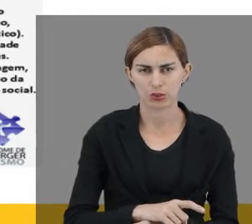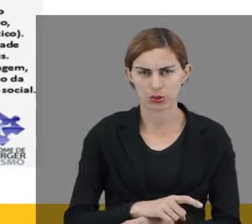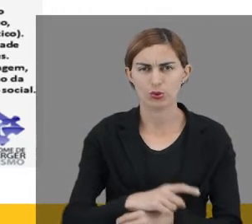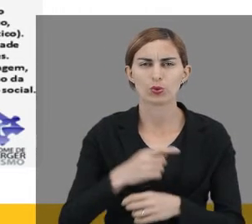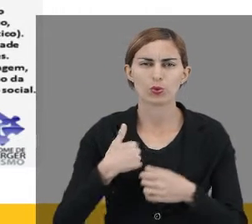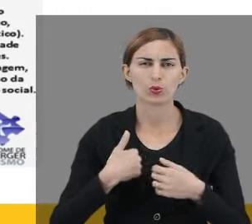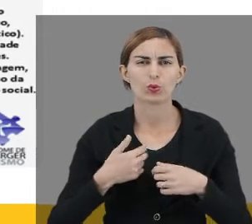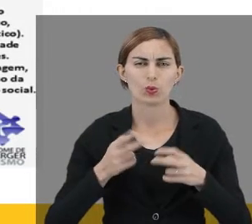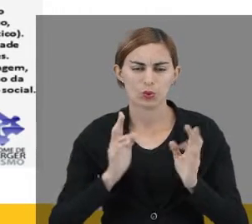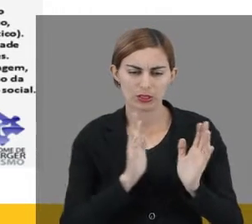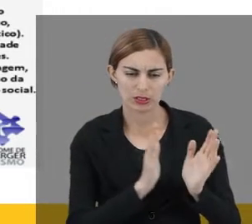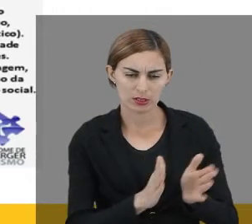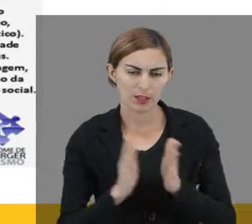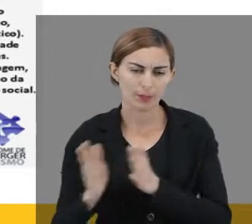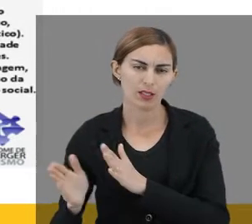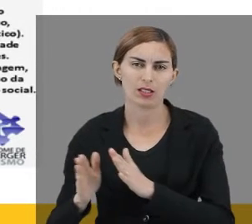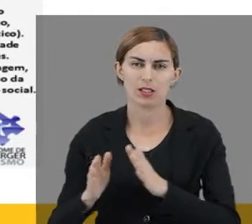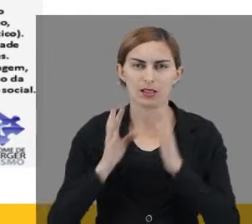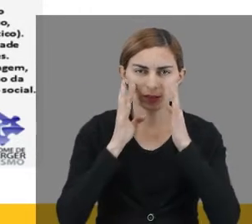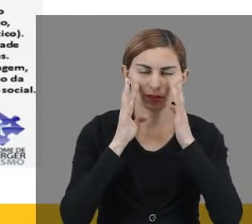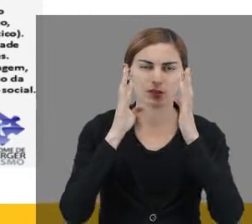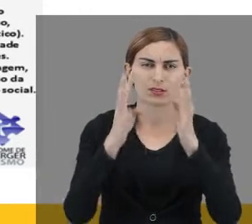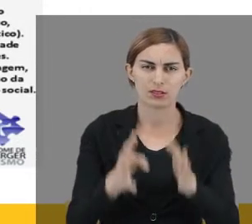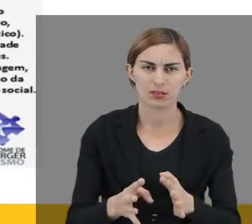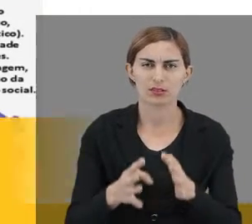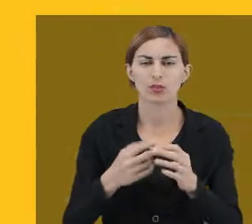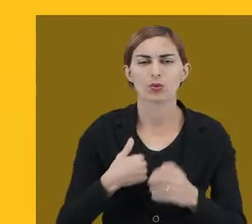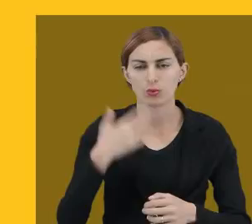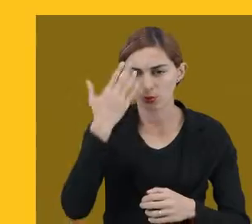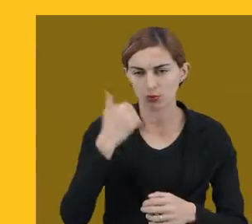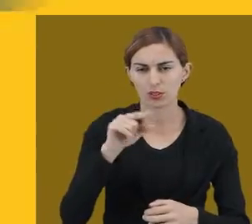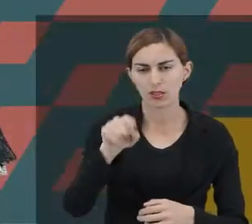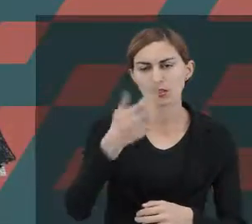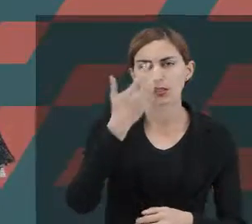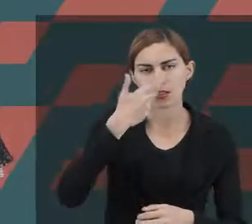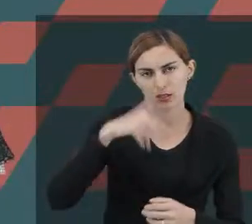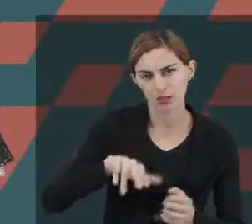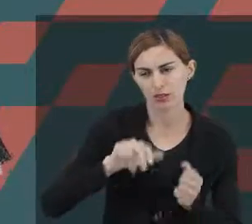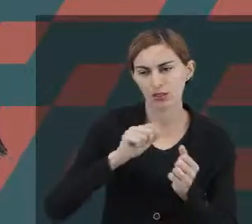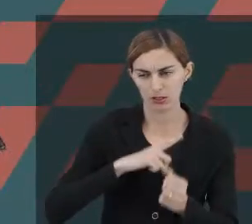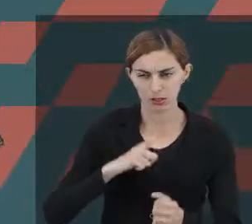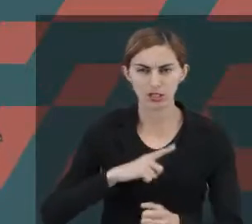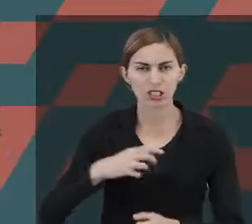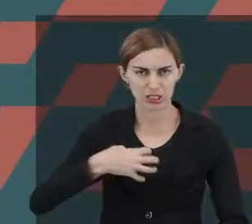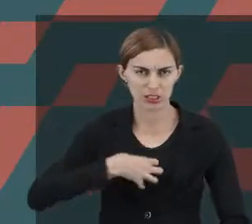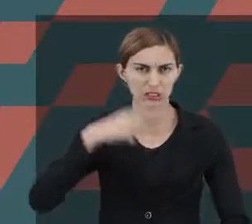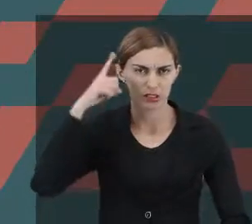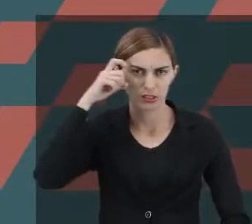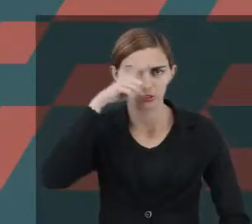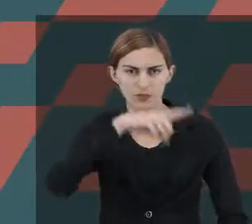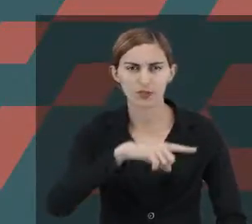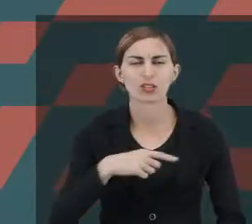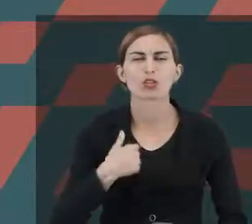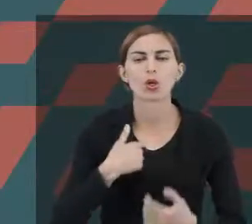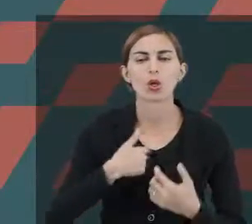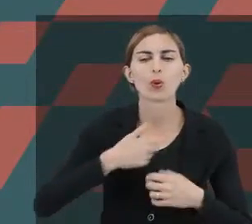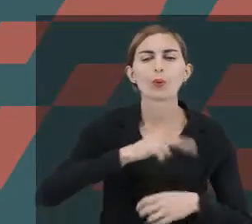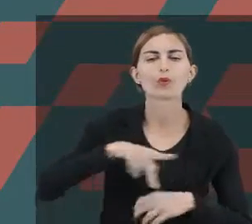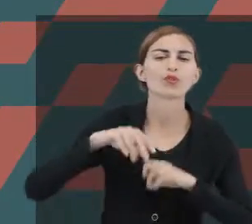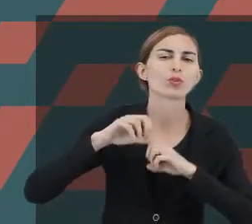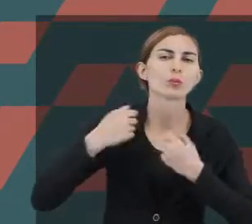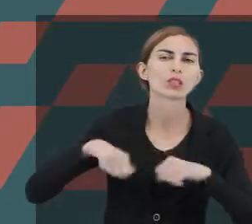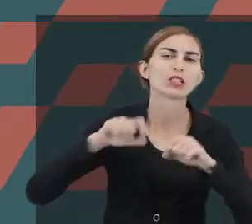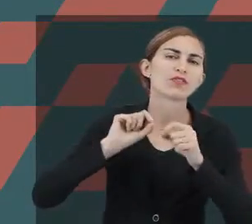selecionar, manter e dividir essa atenção. Se eu sei que aquela criança que está ali comigo tem essa dificuldade. O que é que enquanto